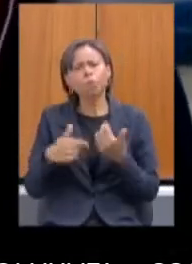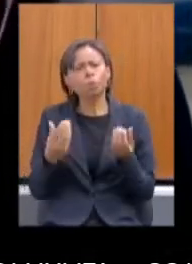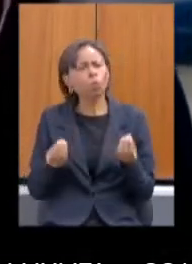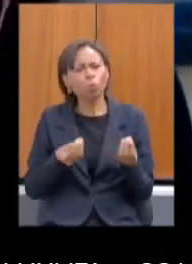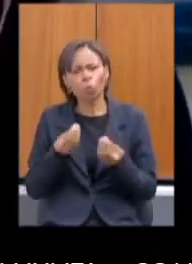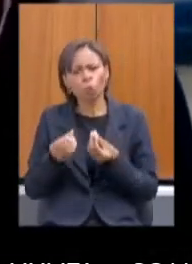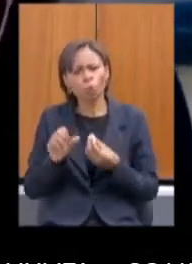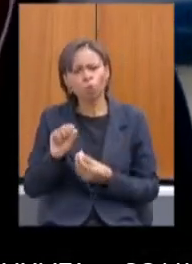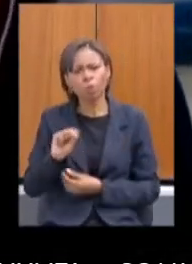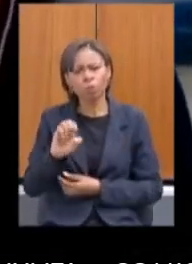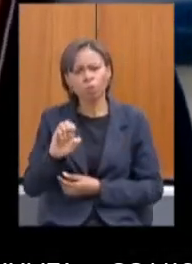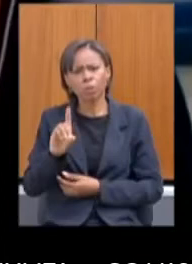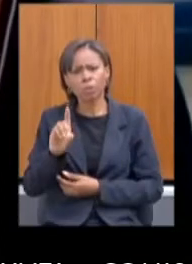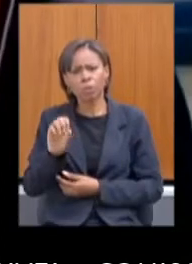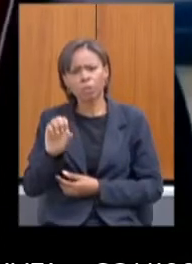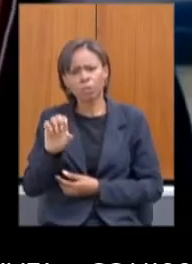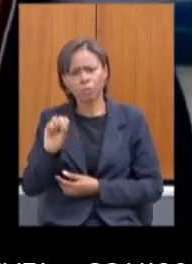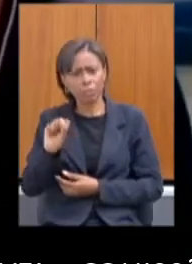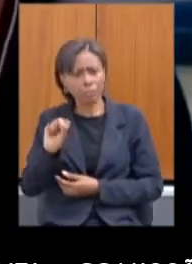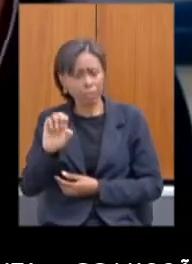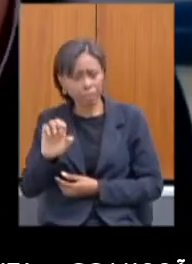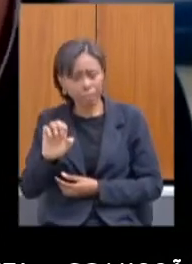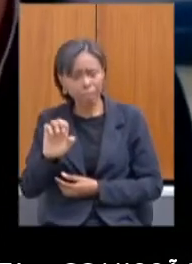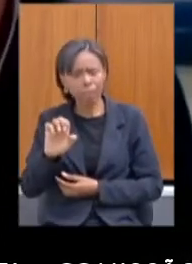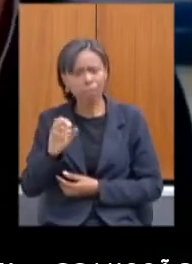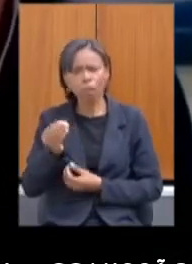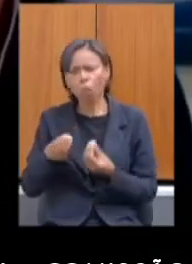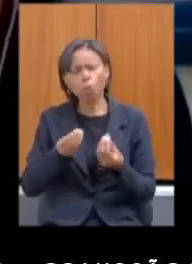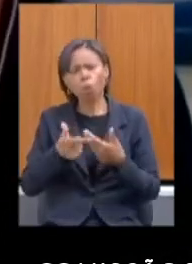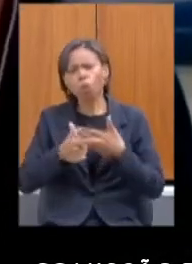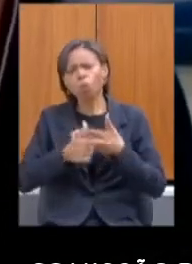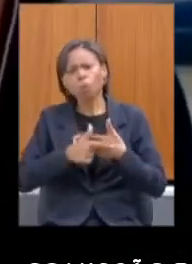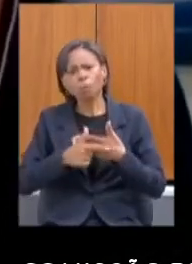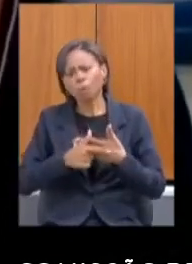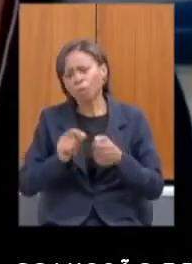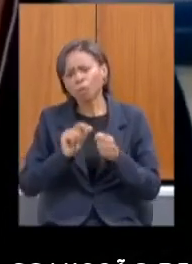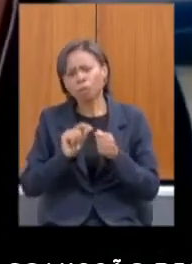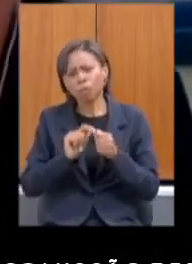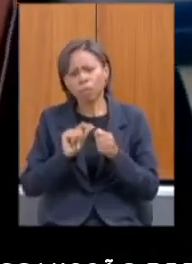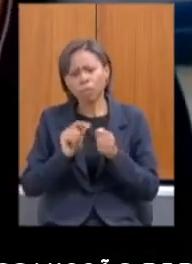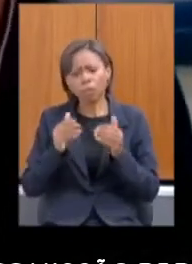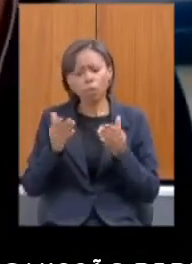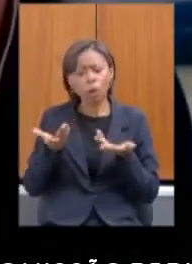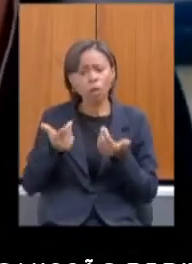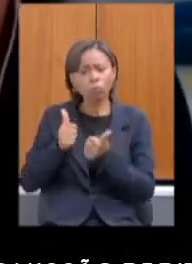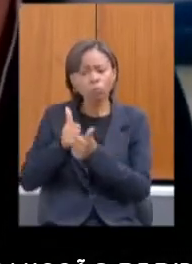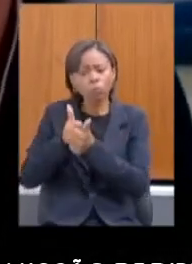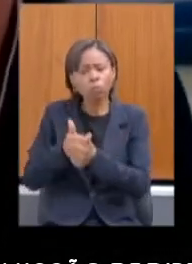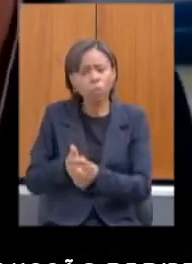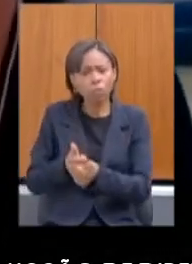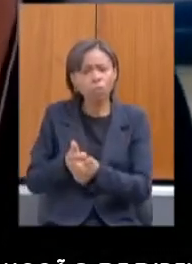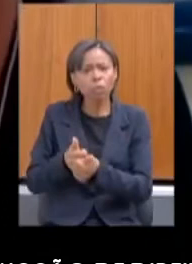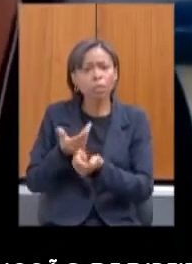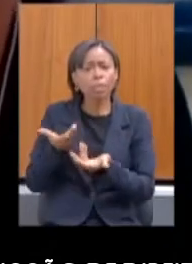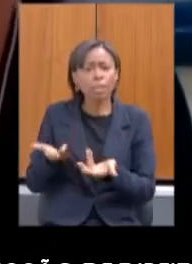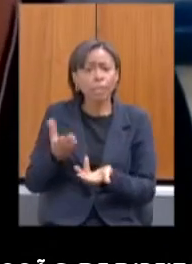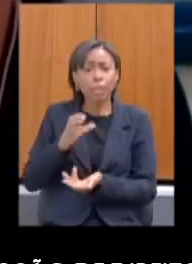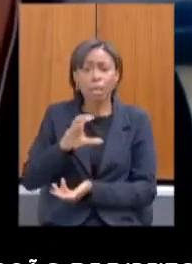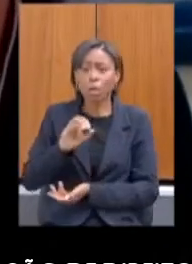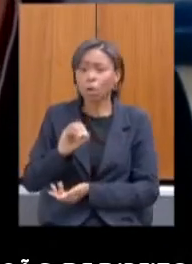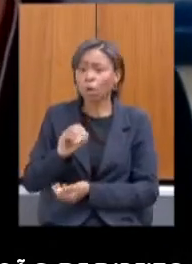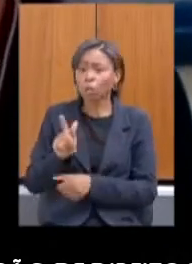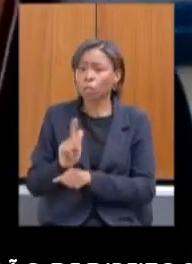o papel da CEDES no acompanhamento desse processo de congestão, dado que tem aí integração com as políticas?